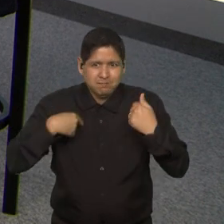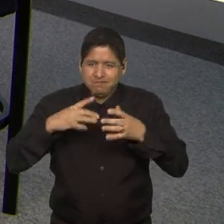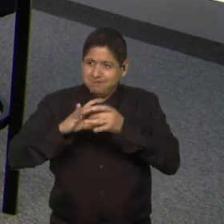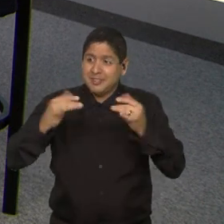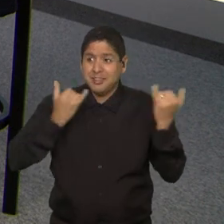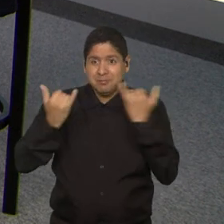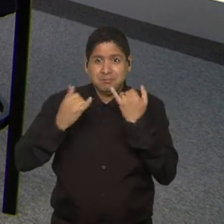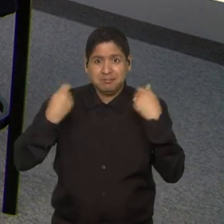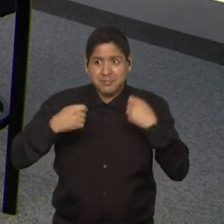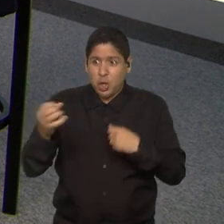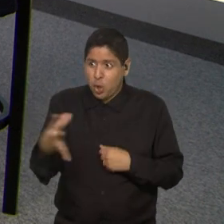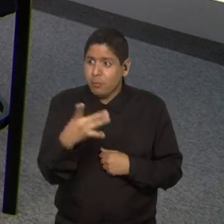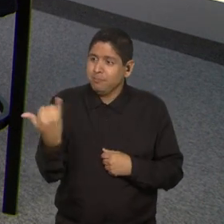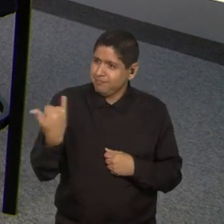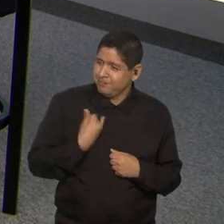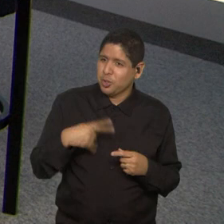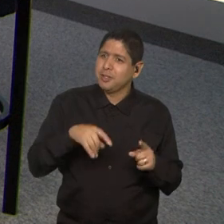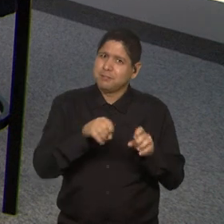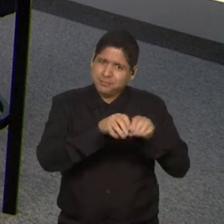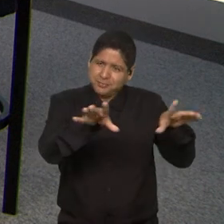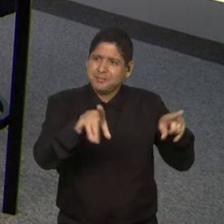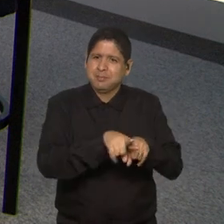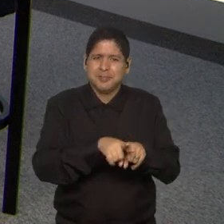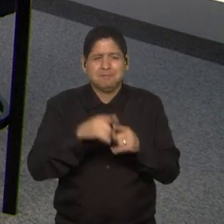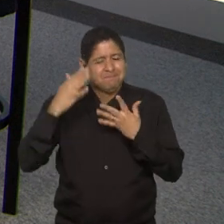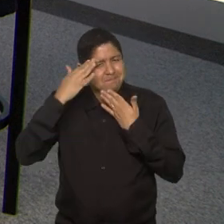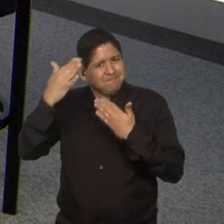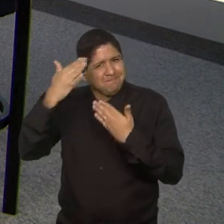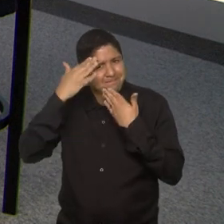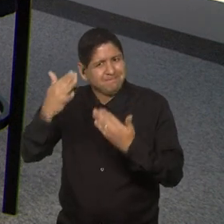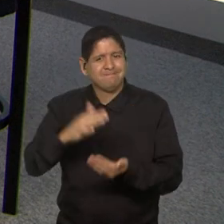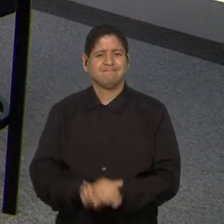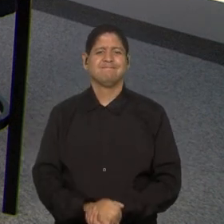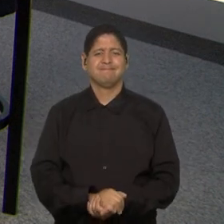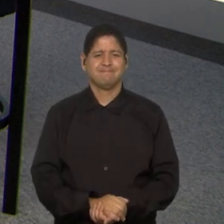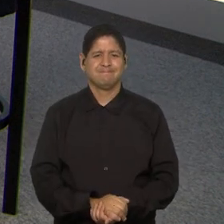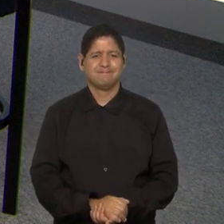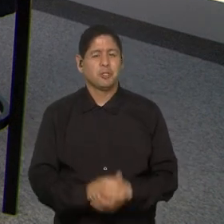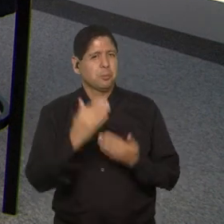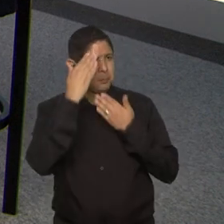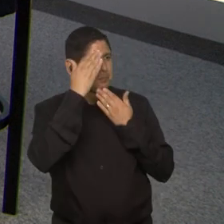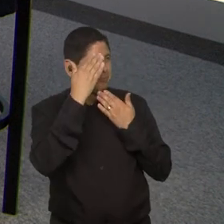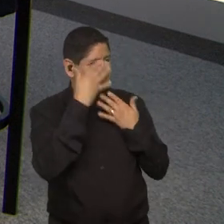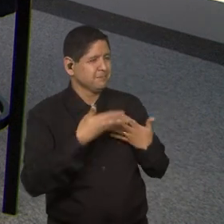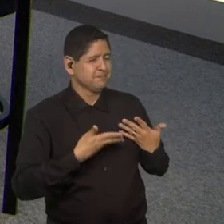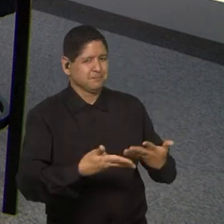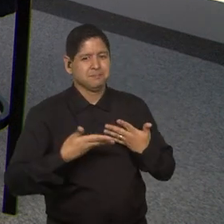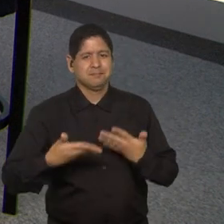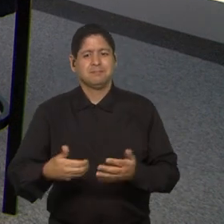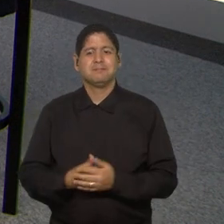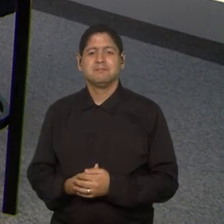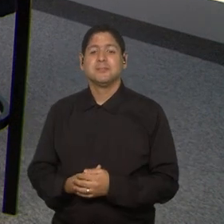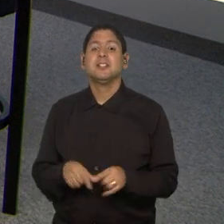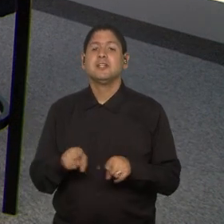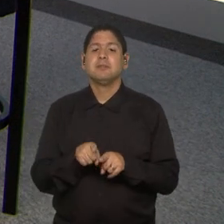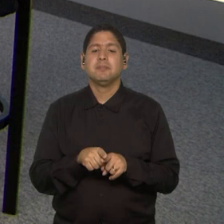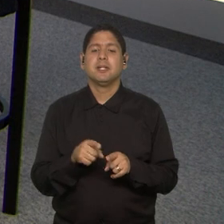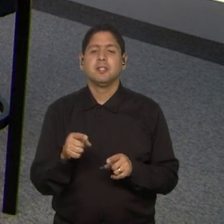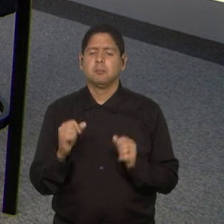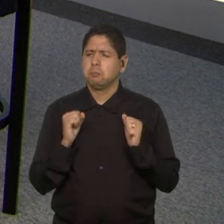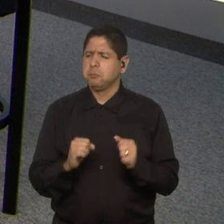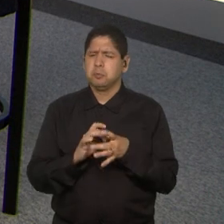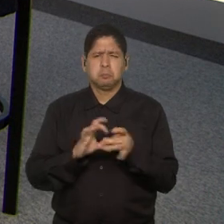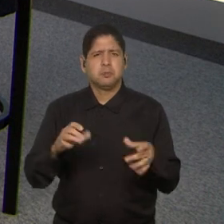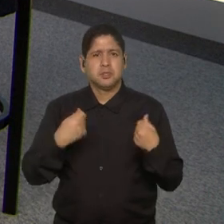novidades para a gente que a gente também conta para todo mundo. Valeu demais. Obrigada. Obrigada pelo convite. E contem com